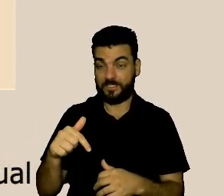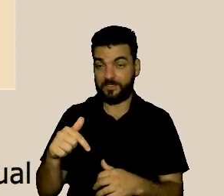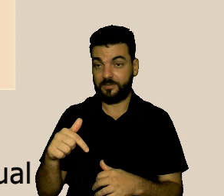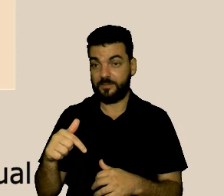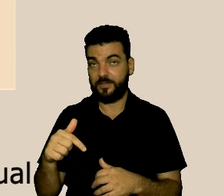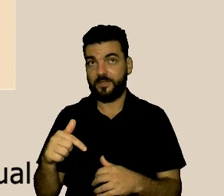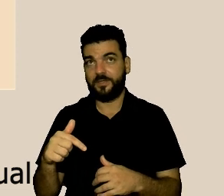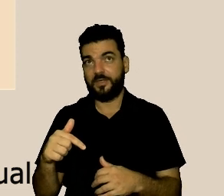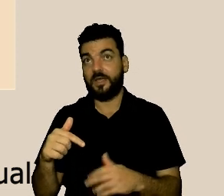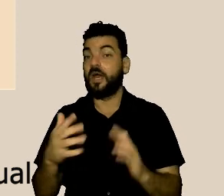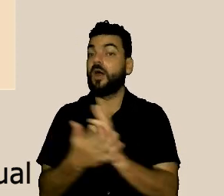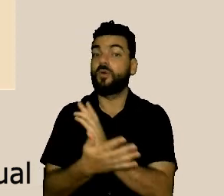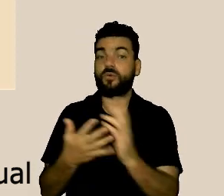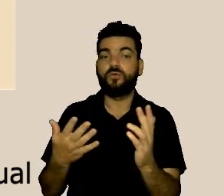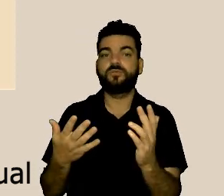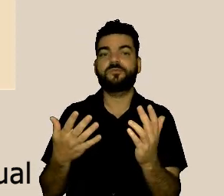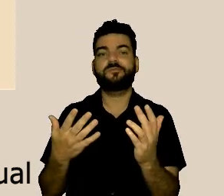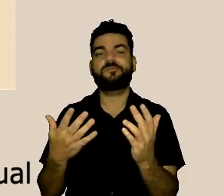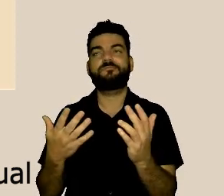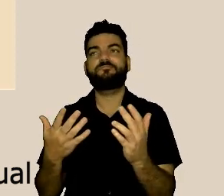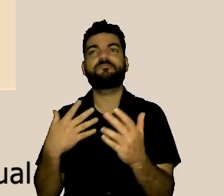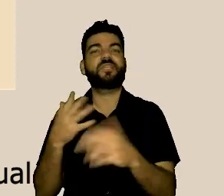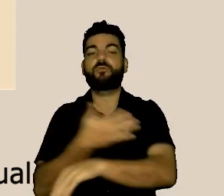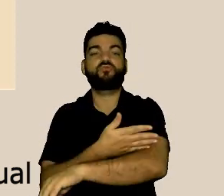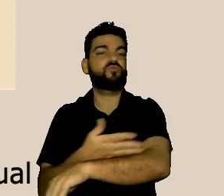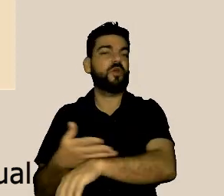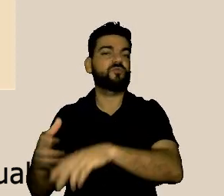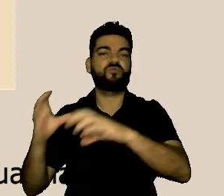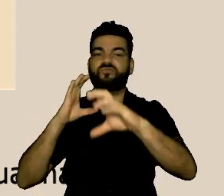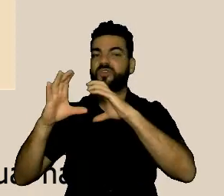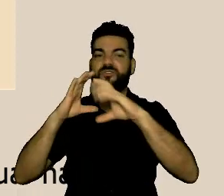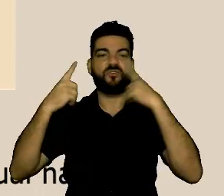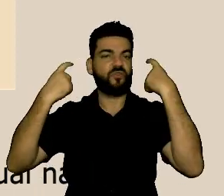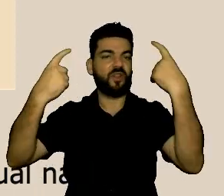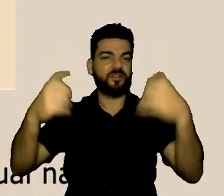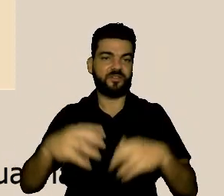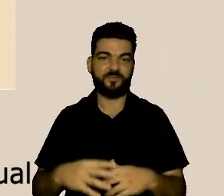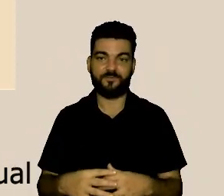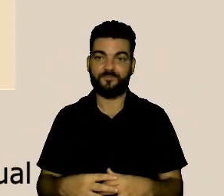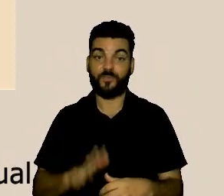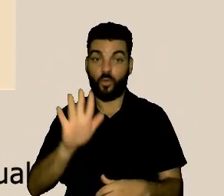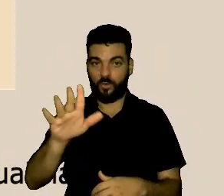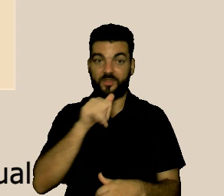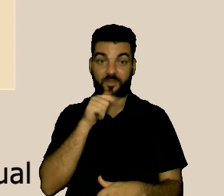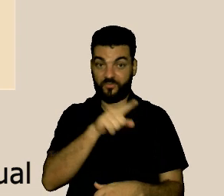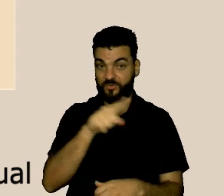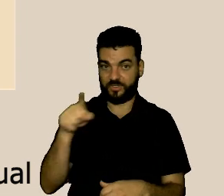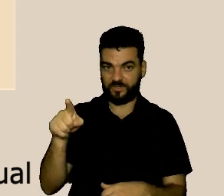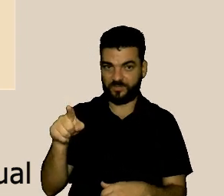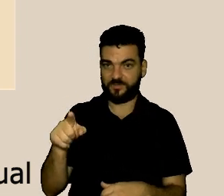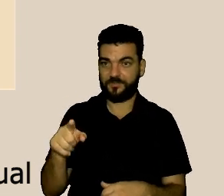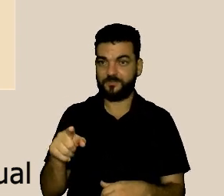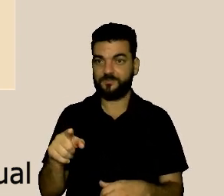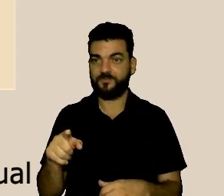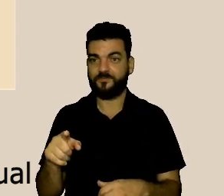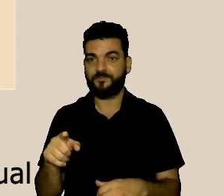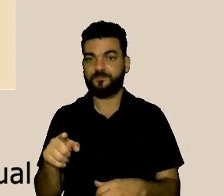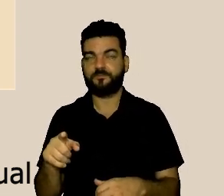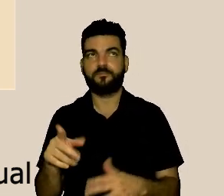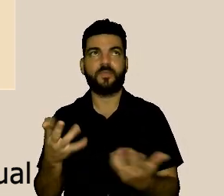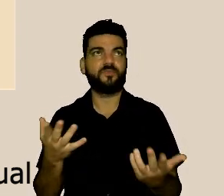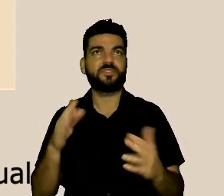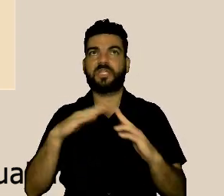ambientes de comunicação violenta quem de nós no dia a dia não ouvia